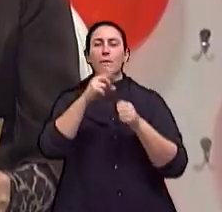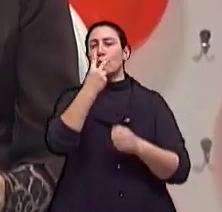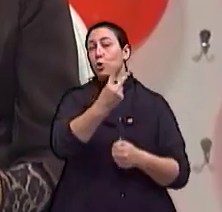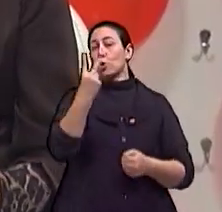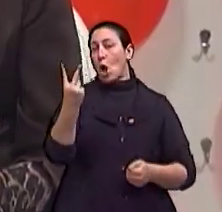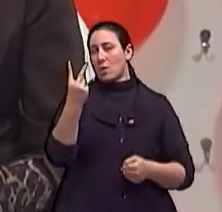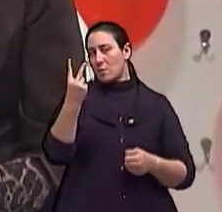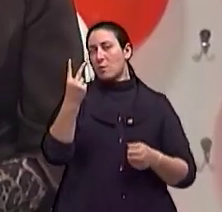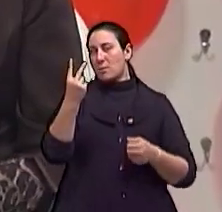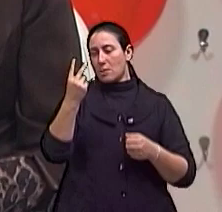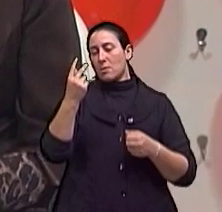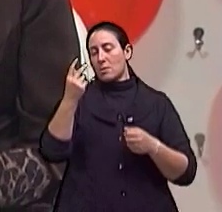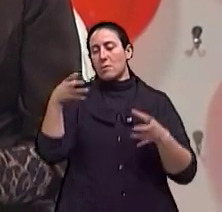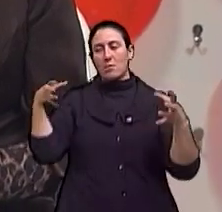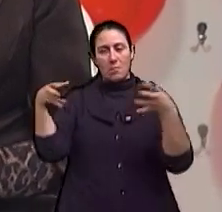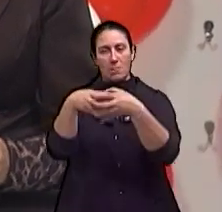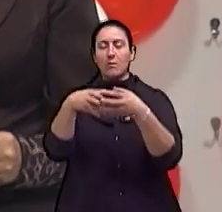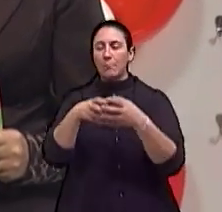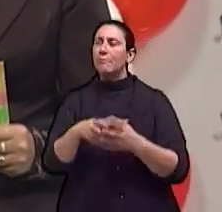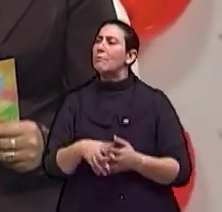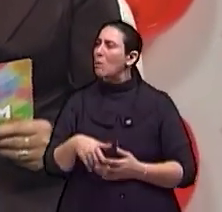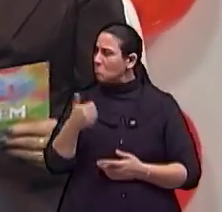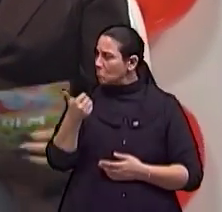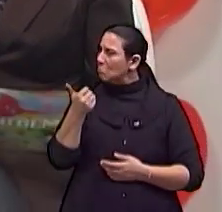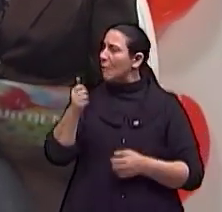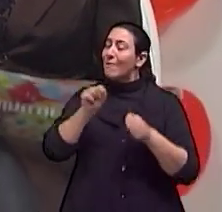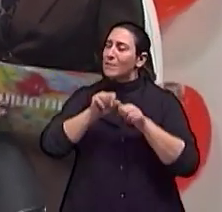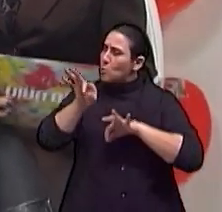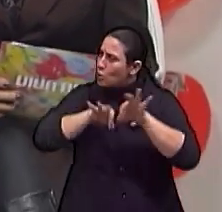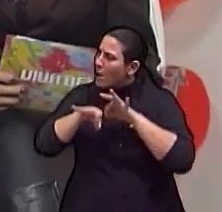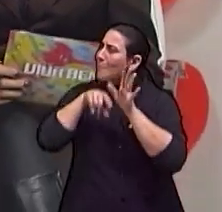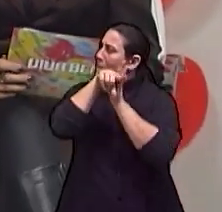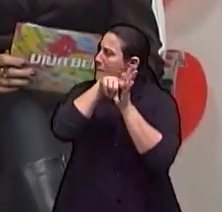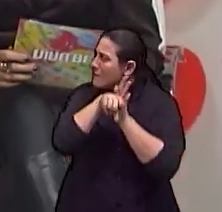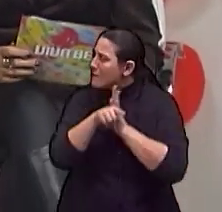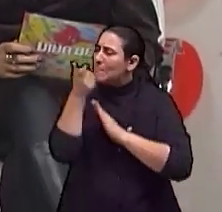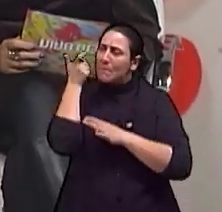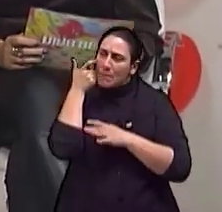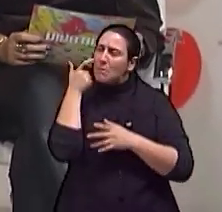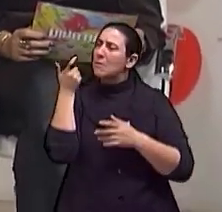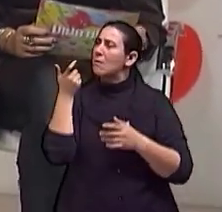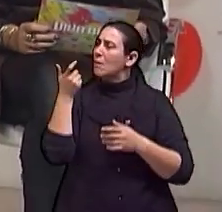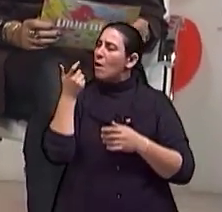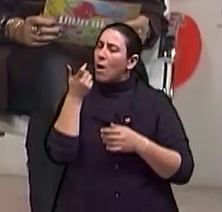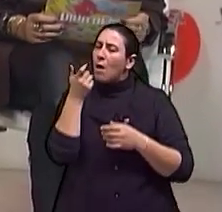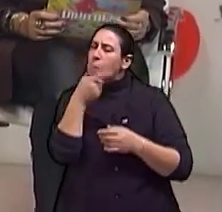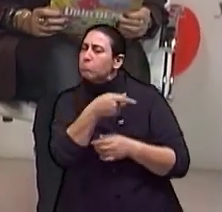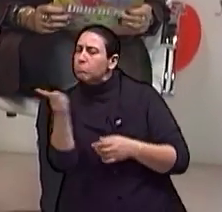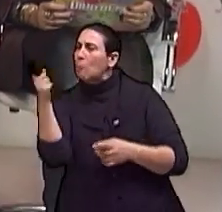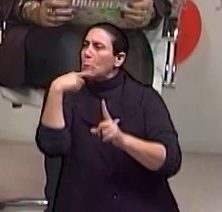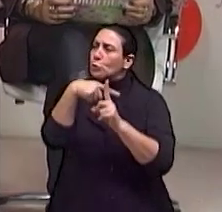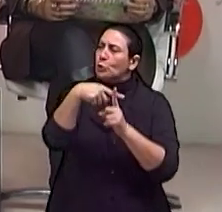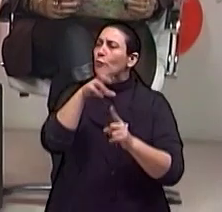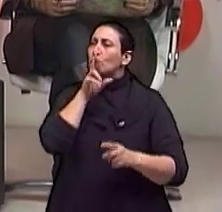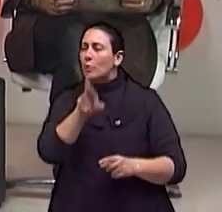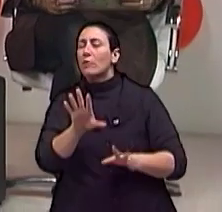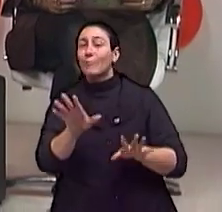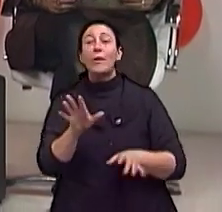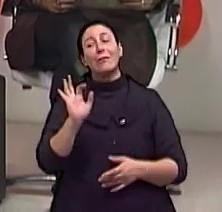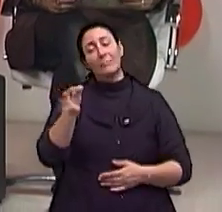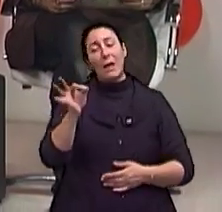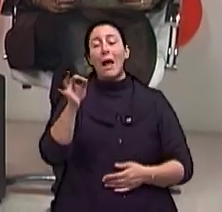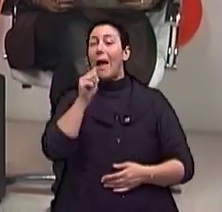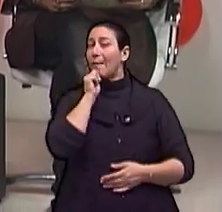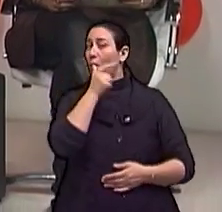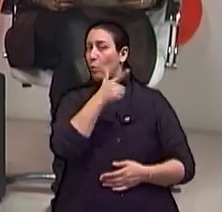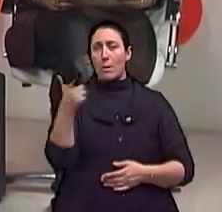pesquisas continuam, porque o hospital também trabalha com os projetos de pesquisas, né? Sim, só que a gente não tem nenhum projeto ainda aprovado para